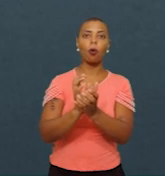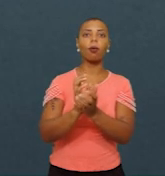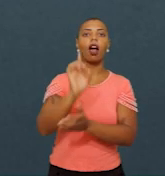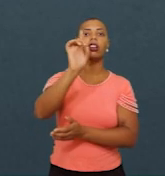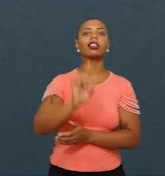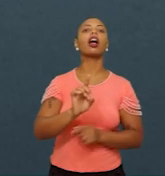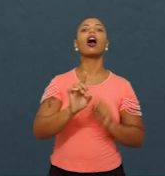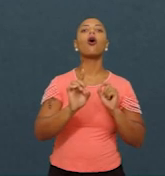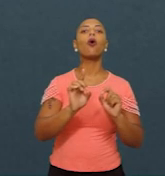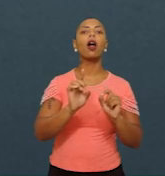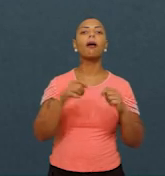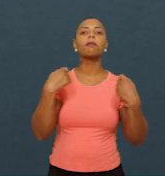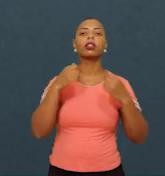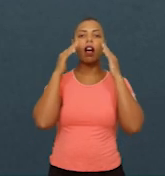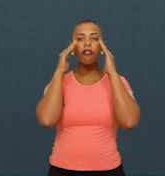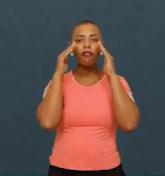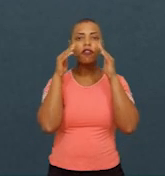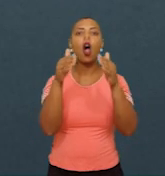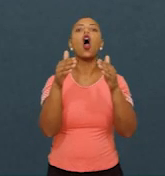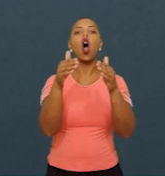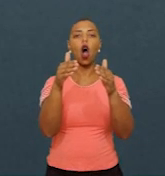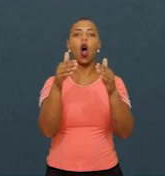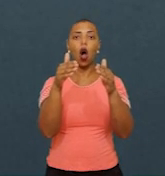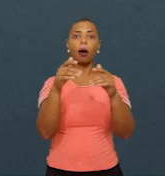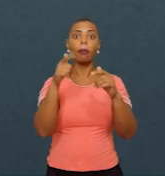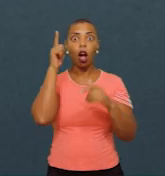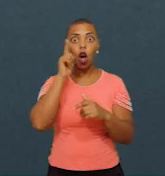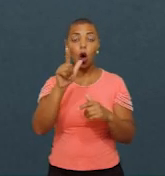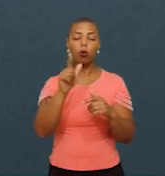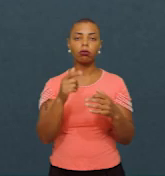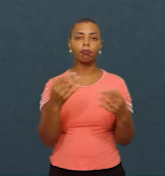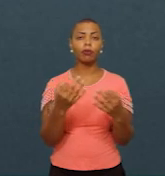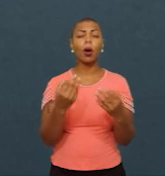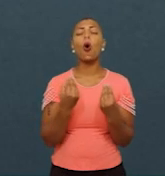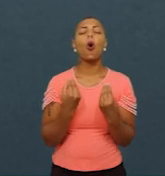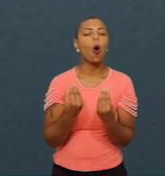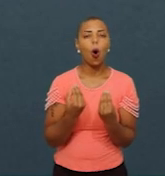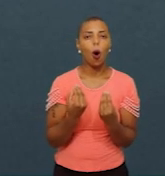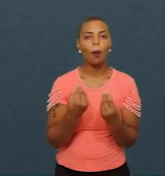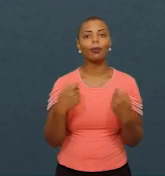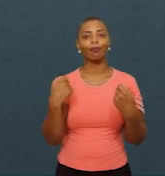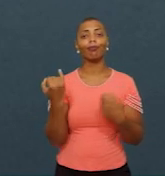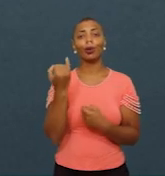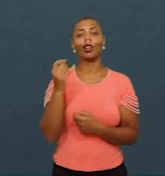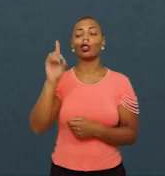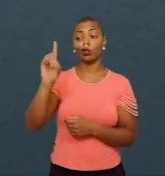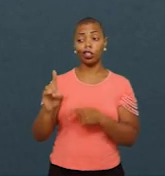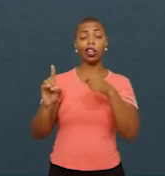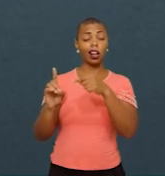estar muito focados nisso. Para que isso aconteça bem, é importante que o diretor seja